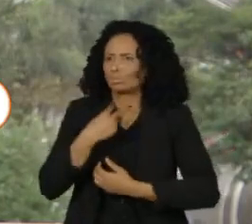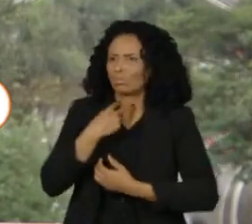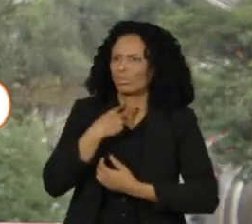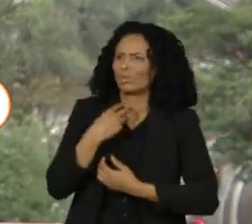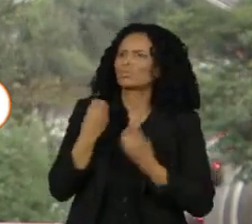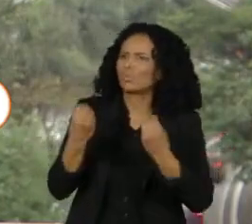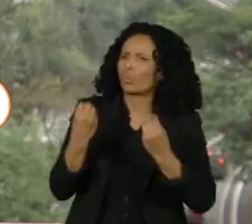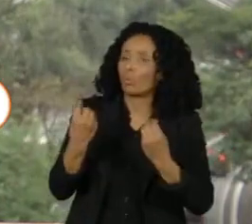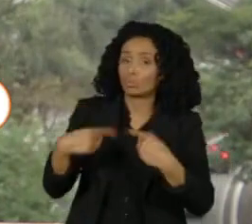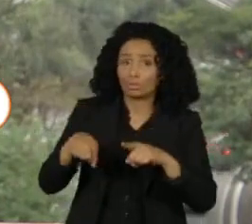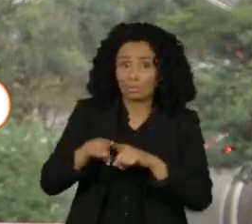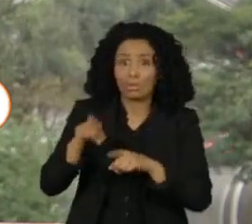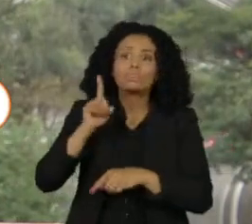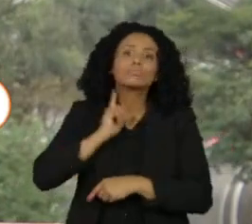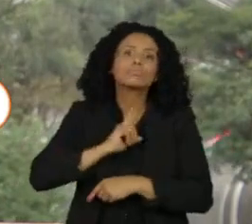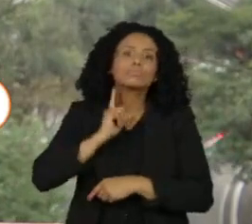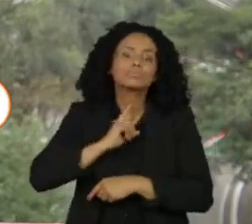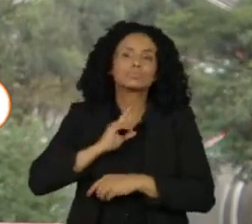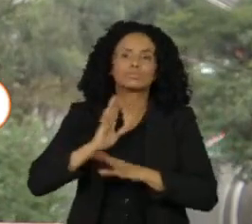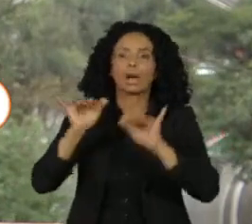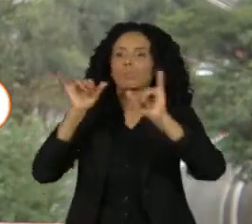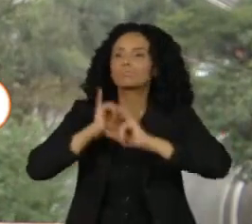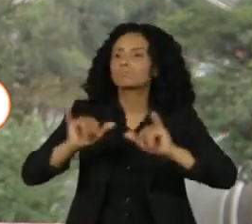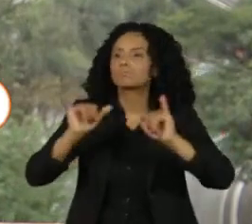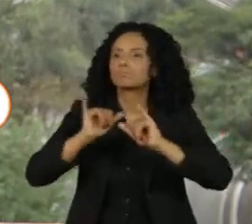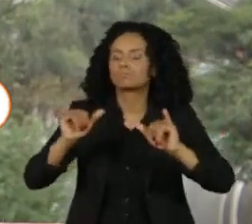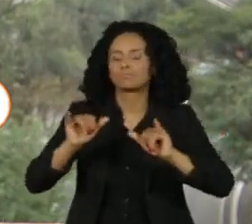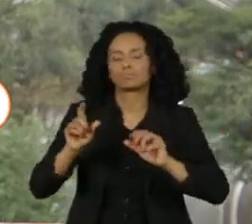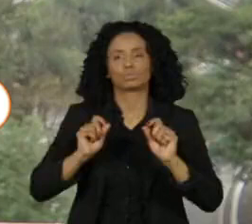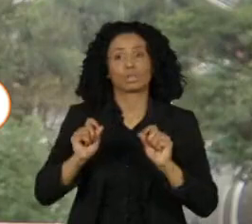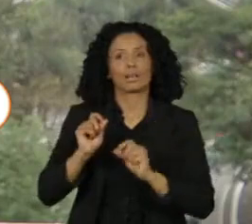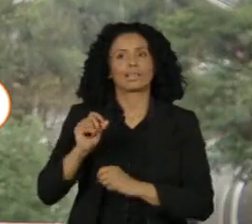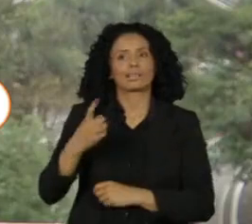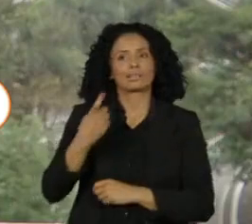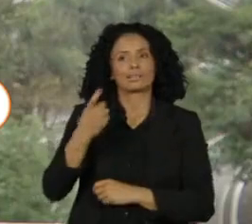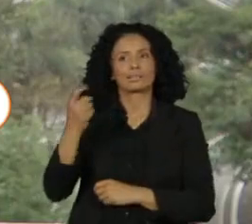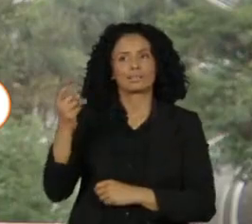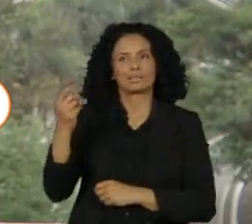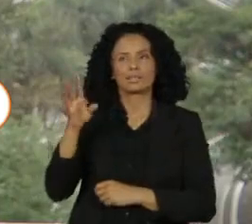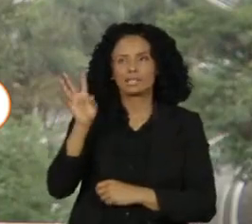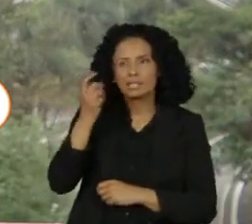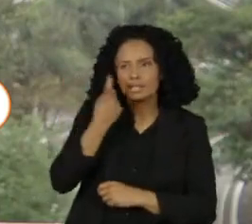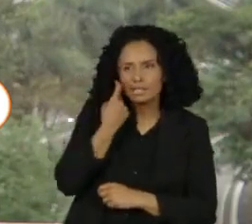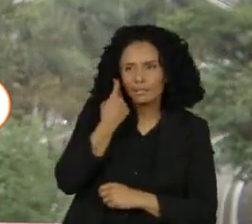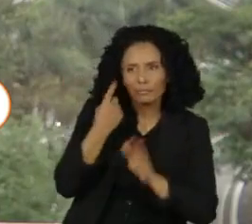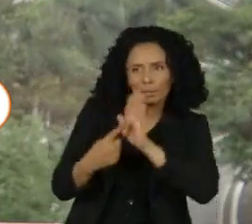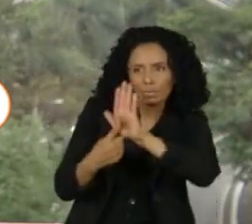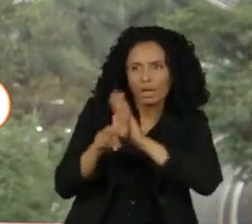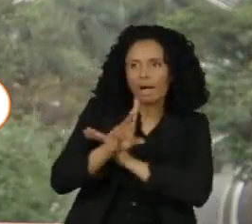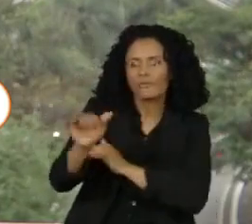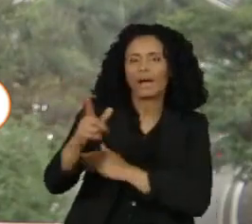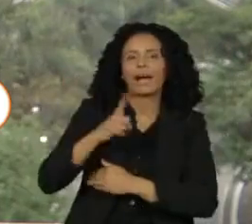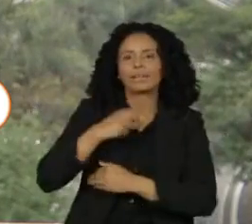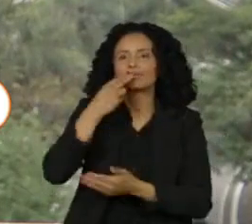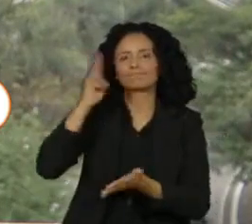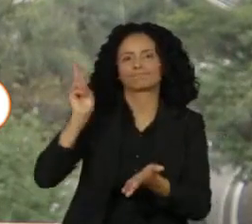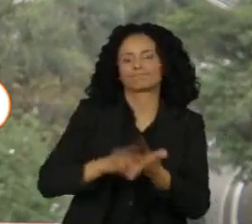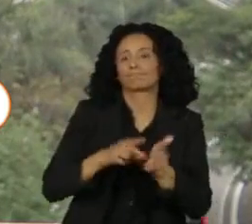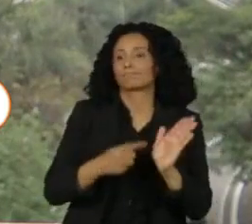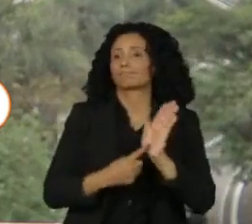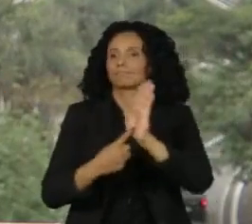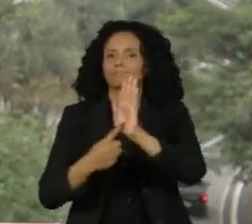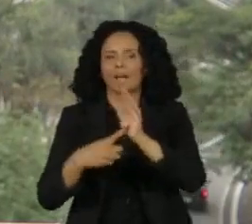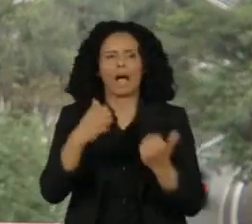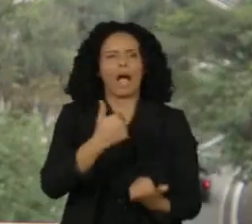Minas Gerais anunciou nesta quarta-feira que vai publicar em breve uma carta em defesa da livre expressão do pensamento